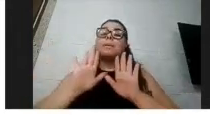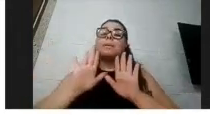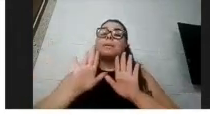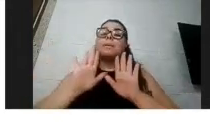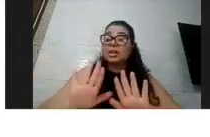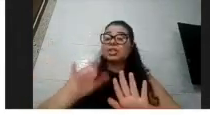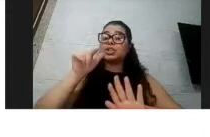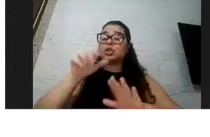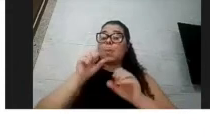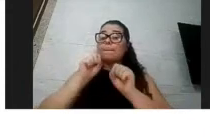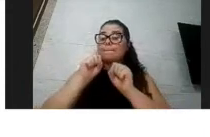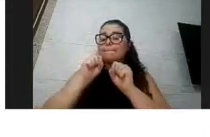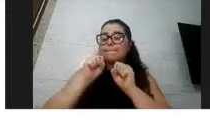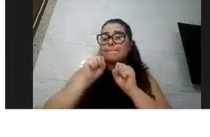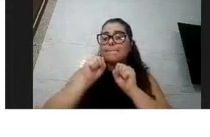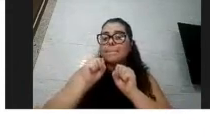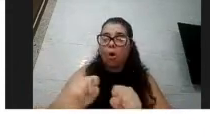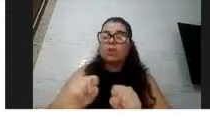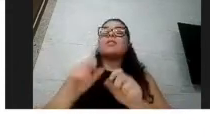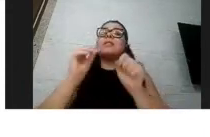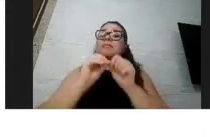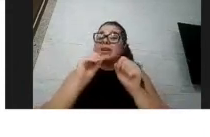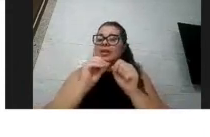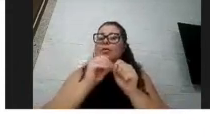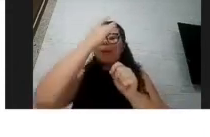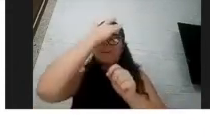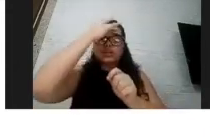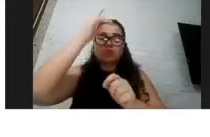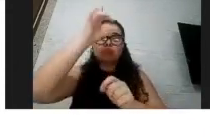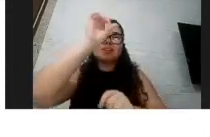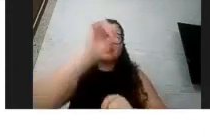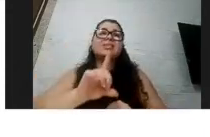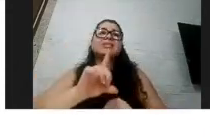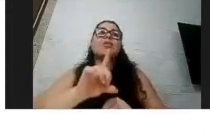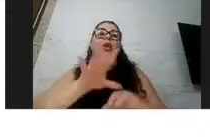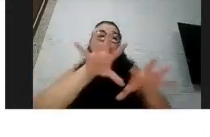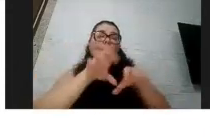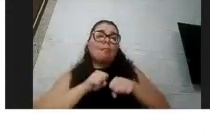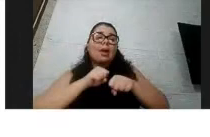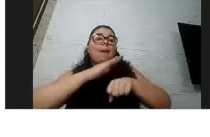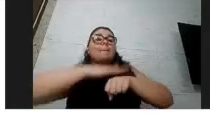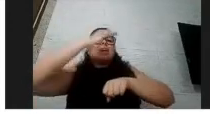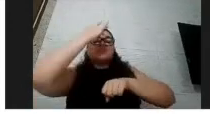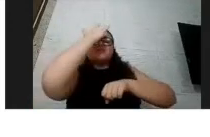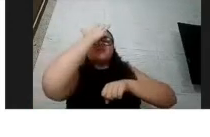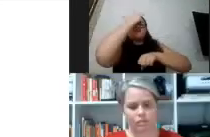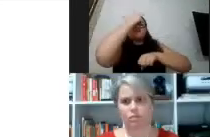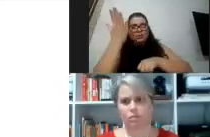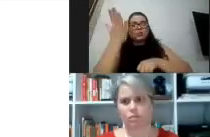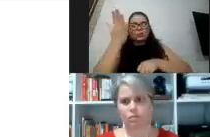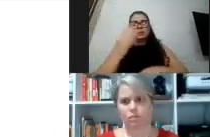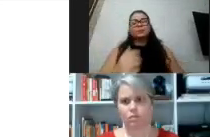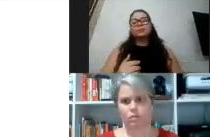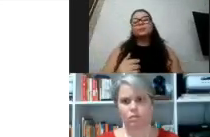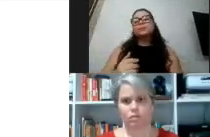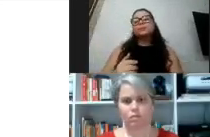pode fazer com que as pessoas com deficiência fiquem mais vulneráveis ao contágio por esse vírus.